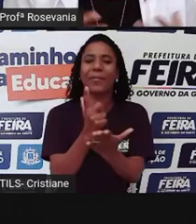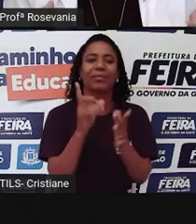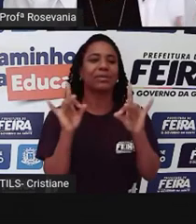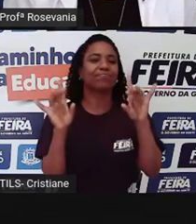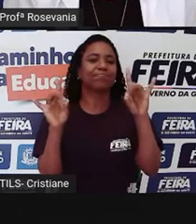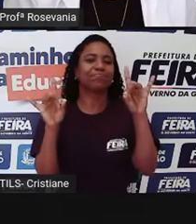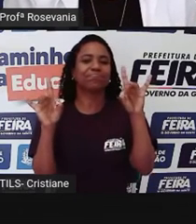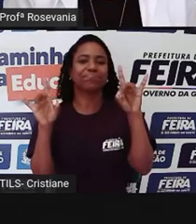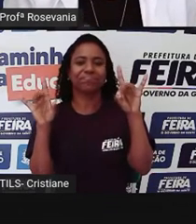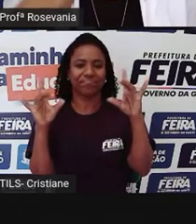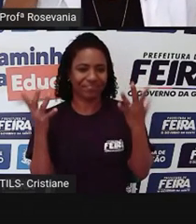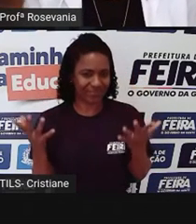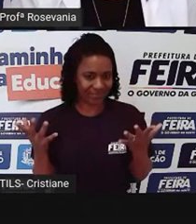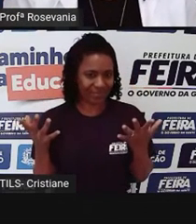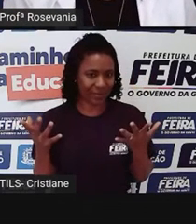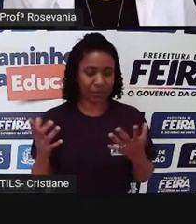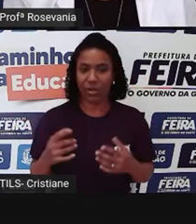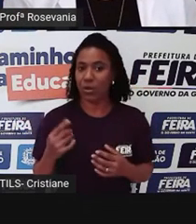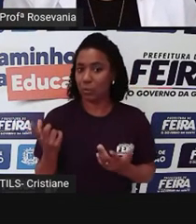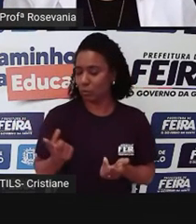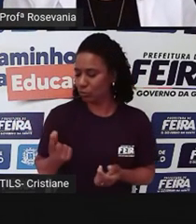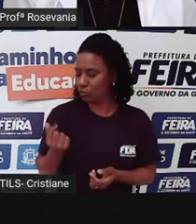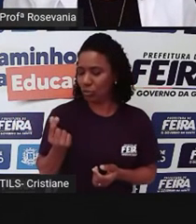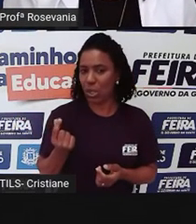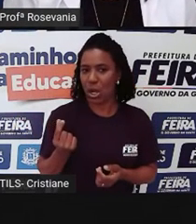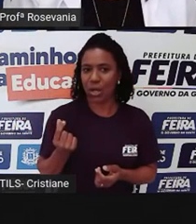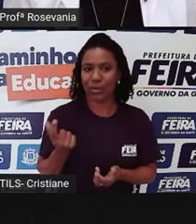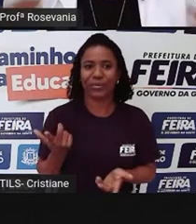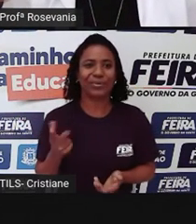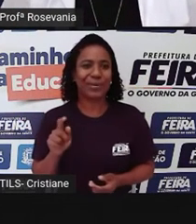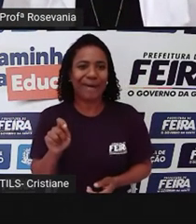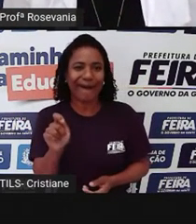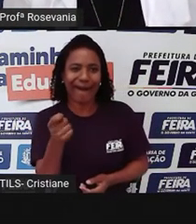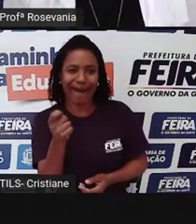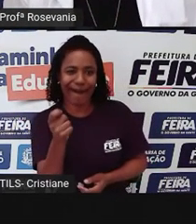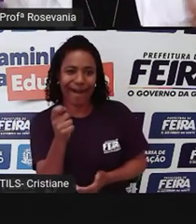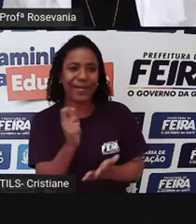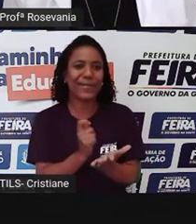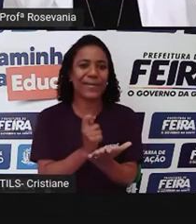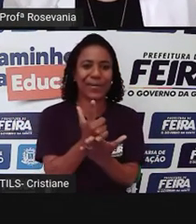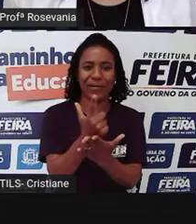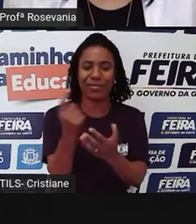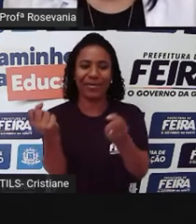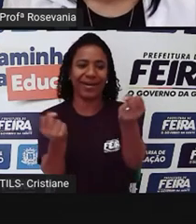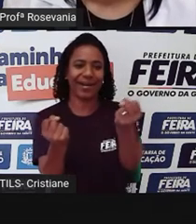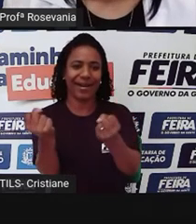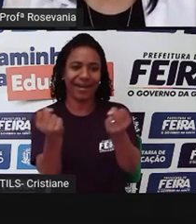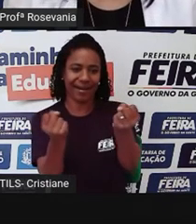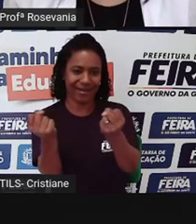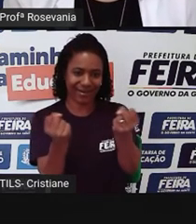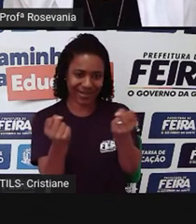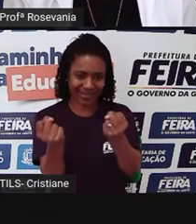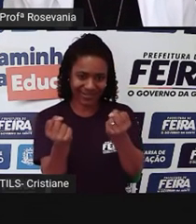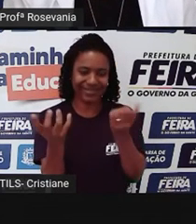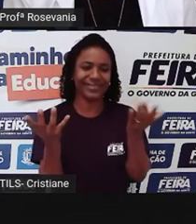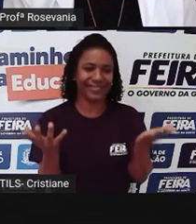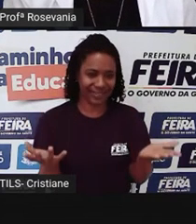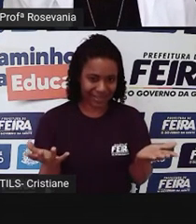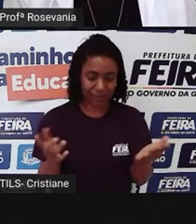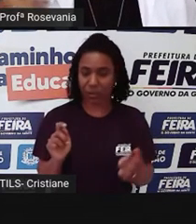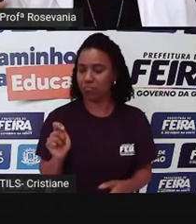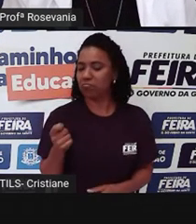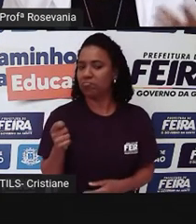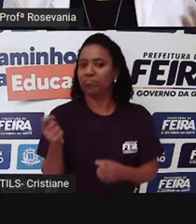prestígio ou status, por exemplo, quem carrega uma chave de um carro na mão, tem um carro, já tem assim um olhar um pouco